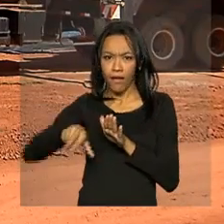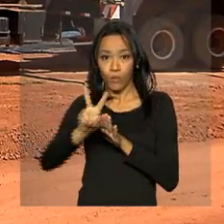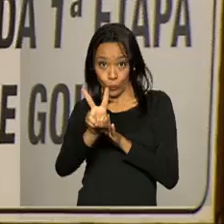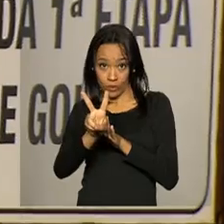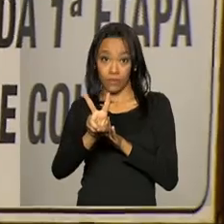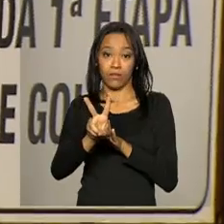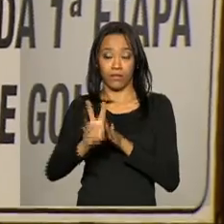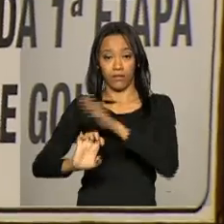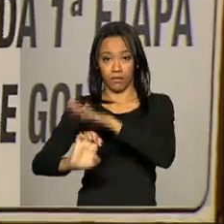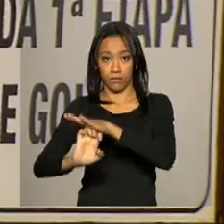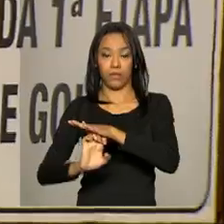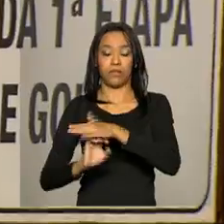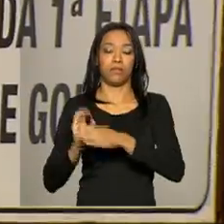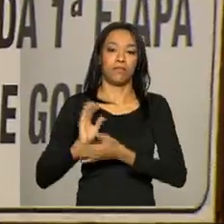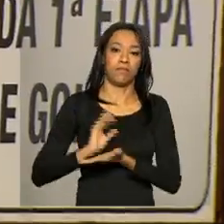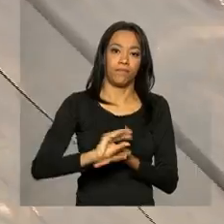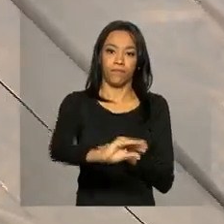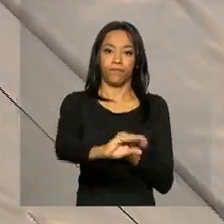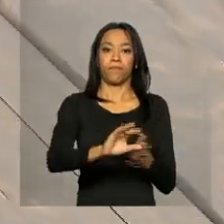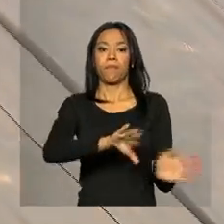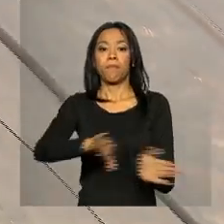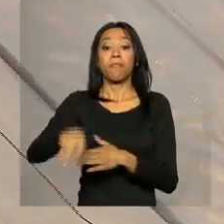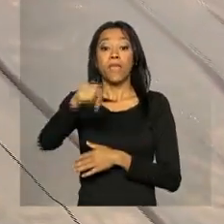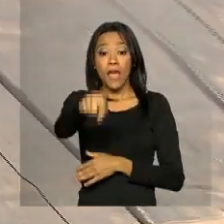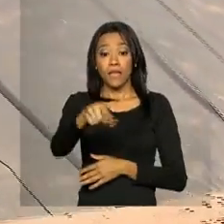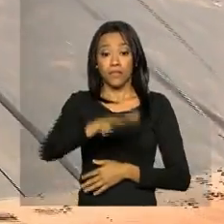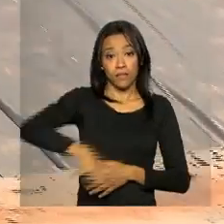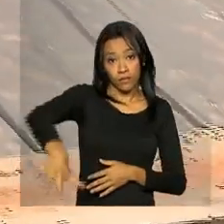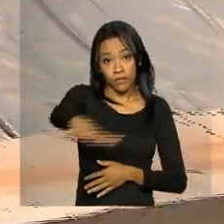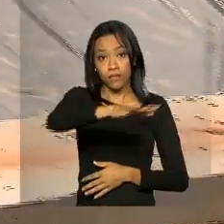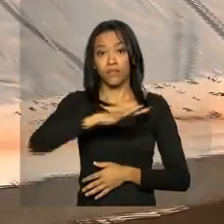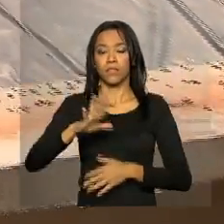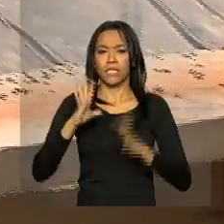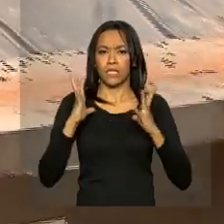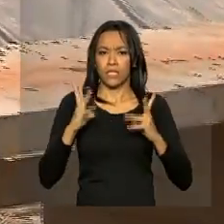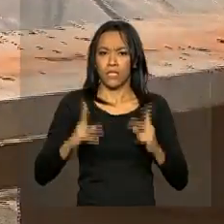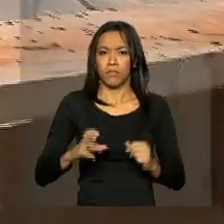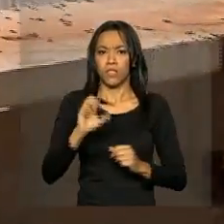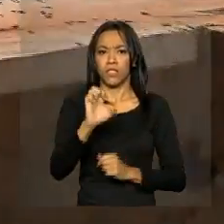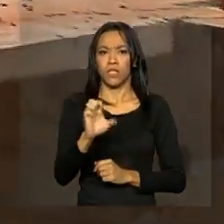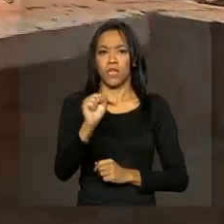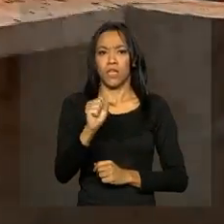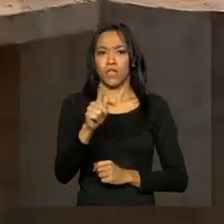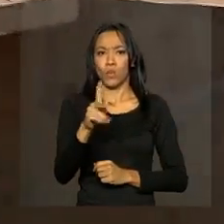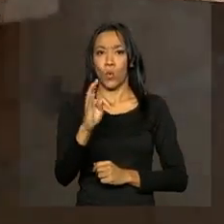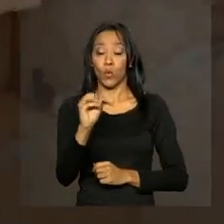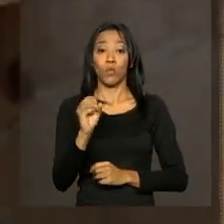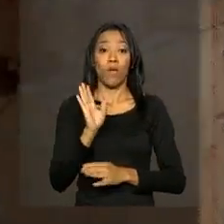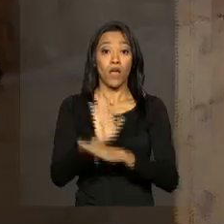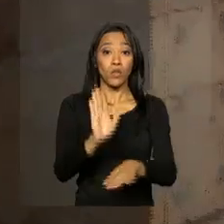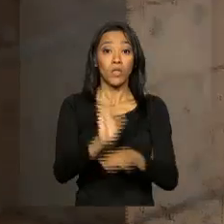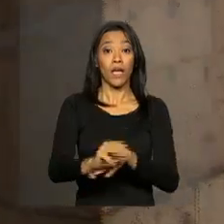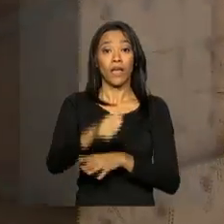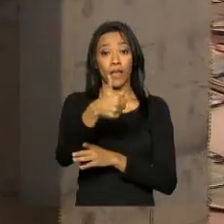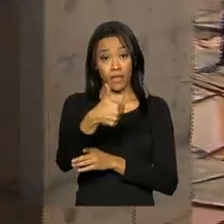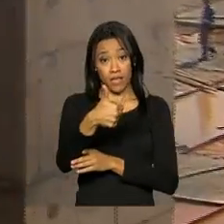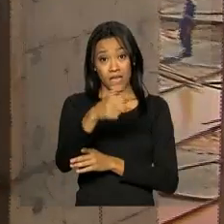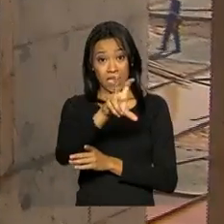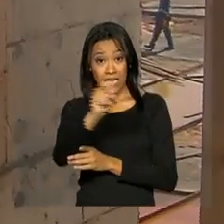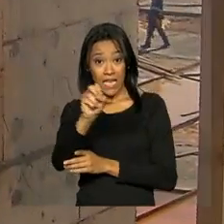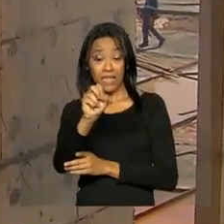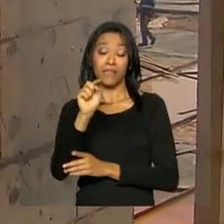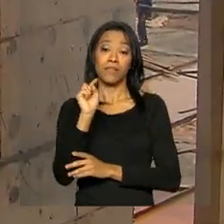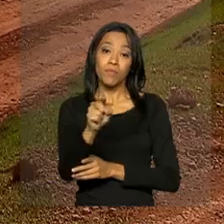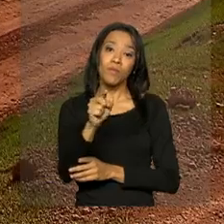empresas. A estação de tratamento de esgoto daqui de Águas Lindas de Goiás vai atender até 500 mil pessoas, mais que o dobro da